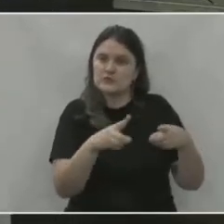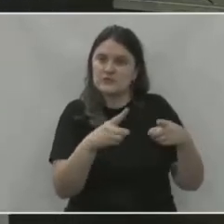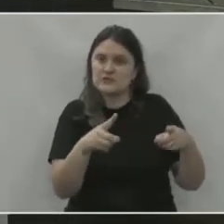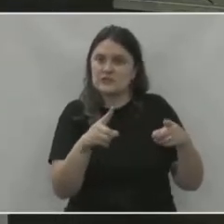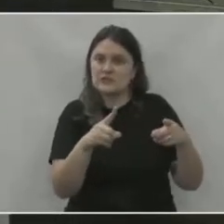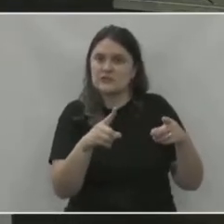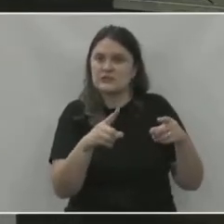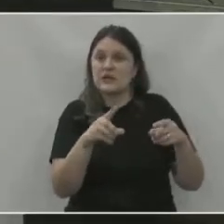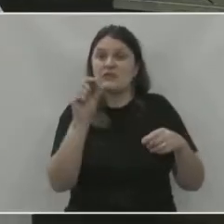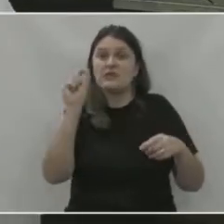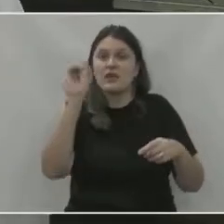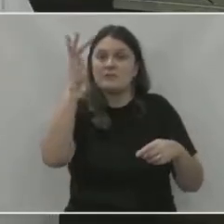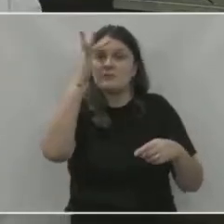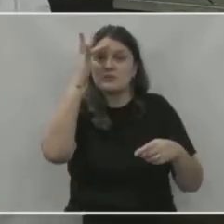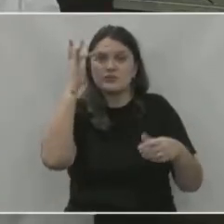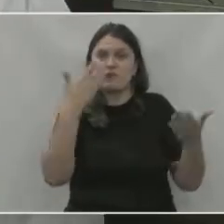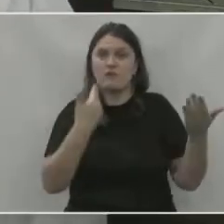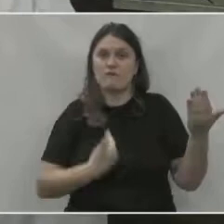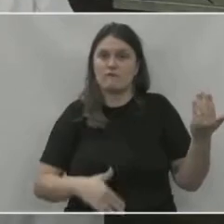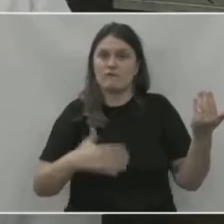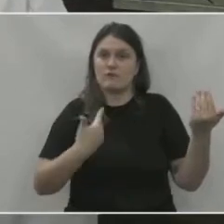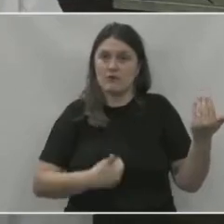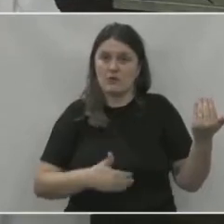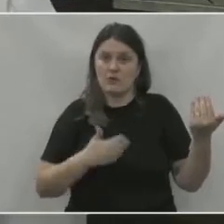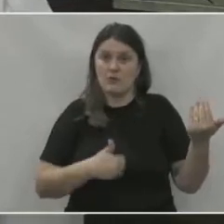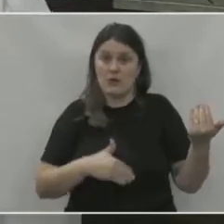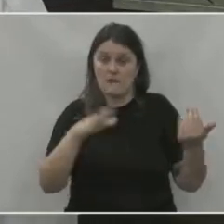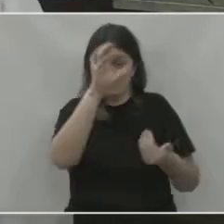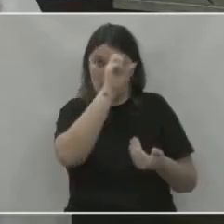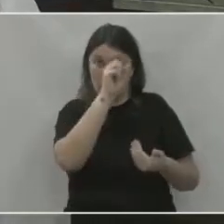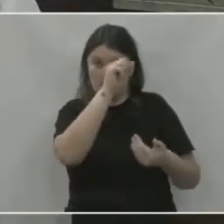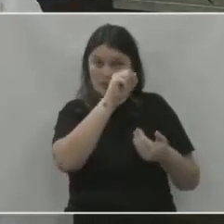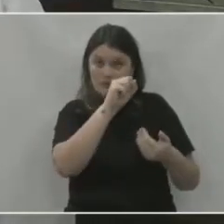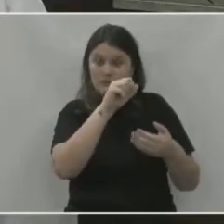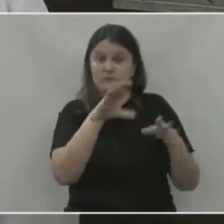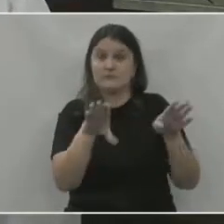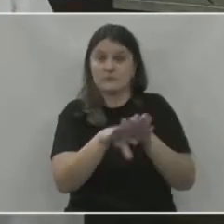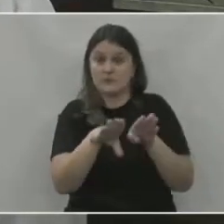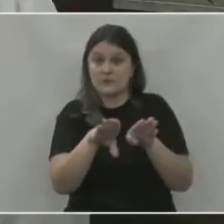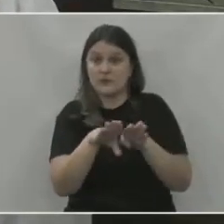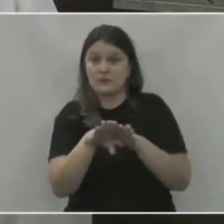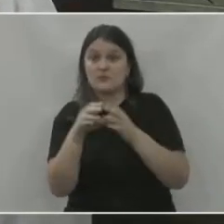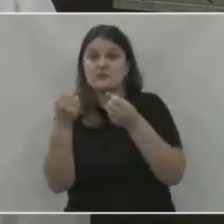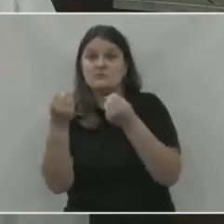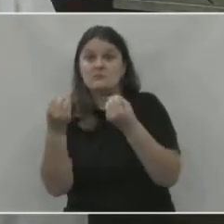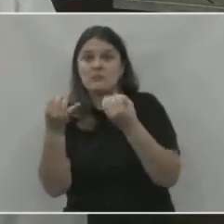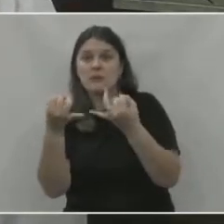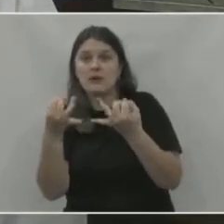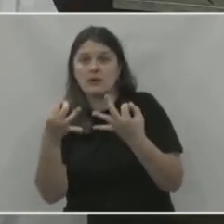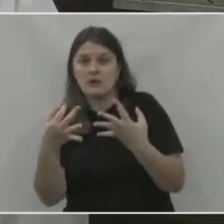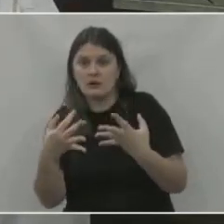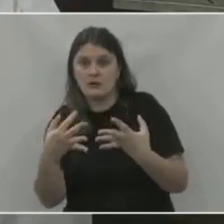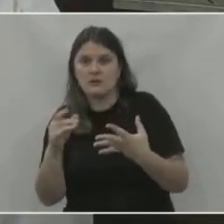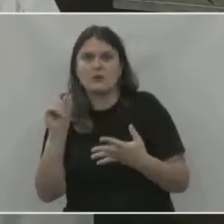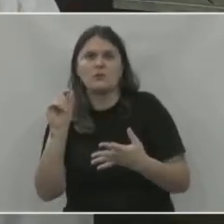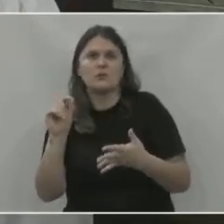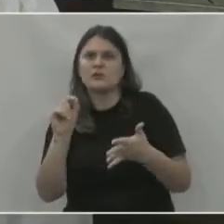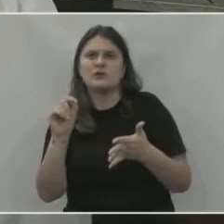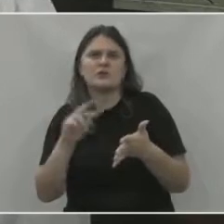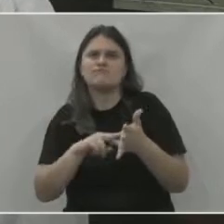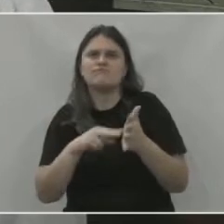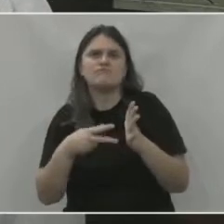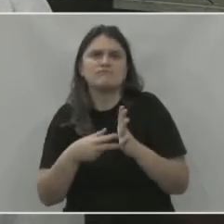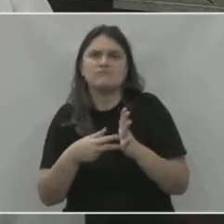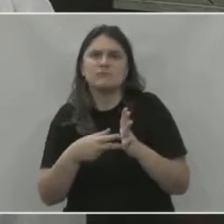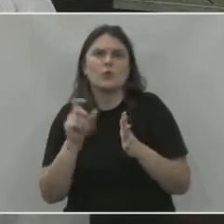as cifras para quem toca violão. E também uma explicação. O que é isso